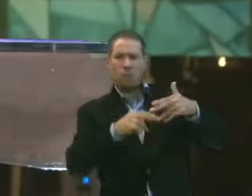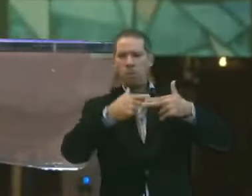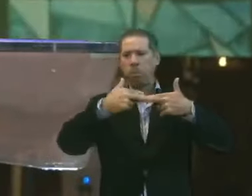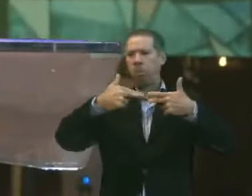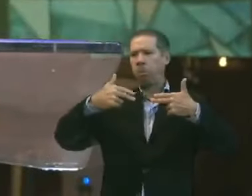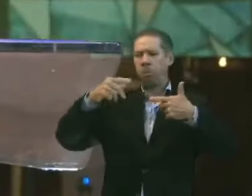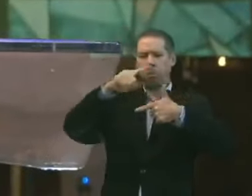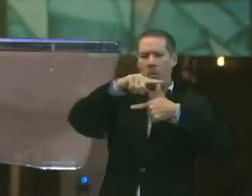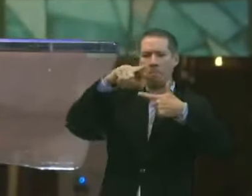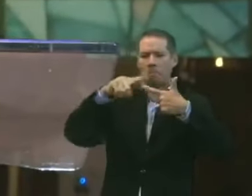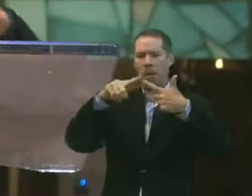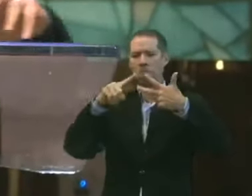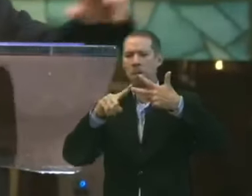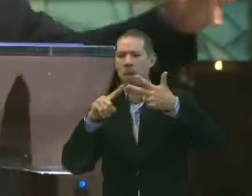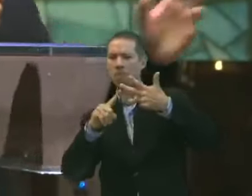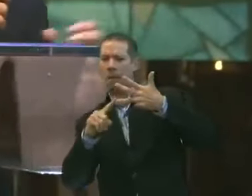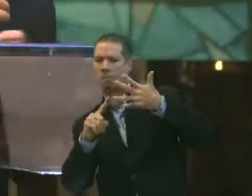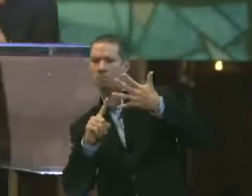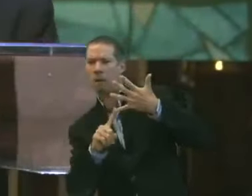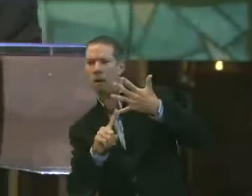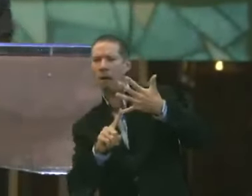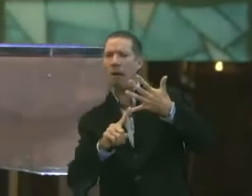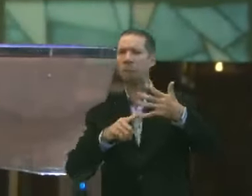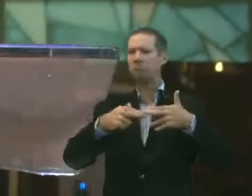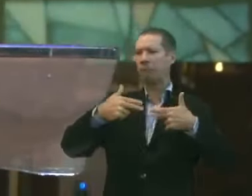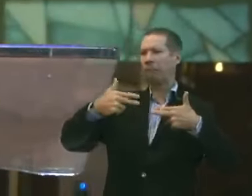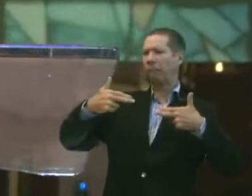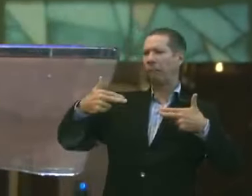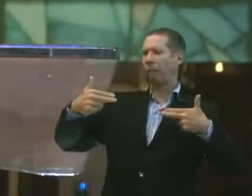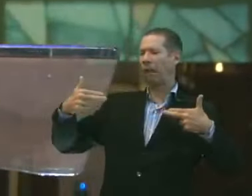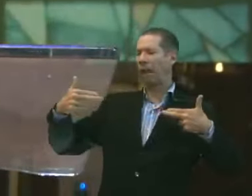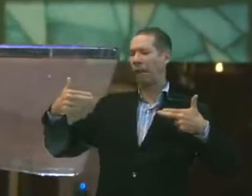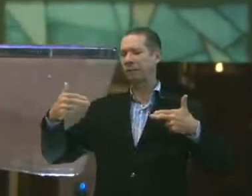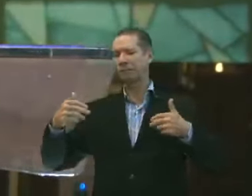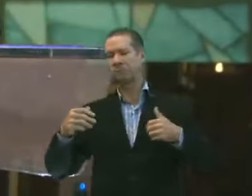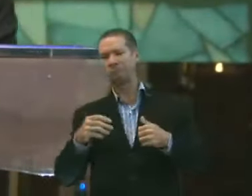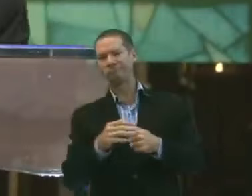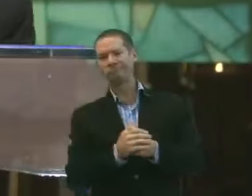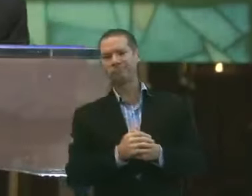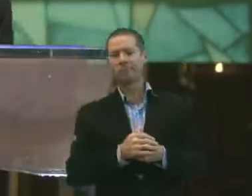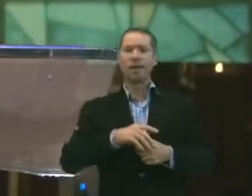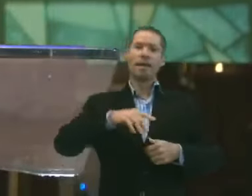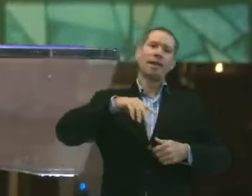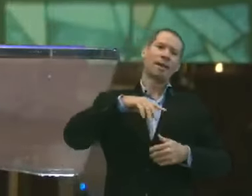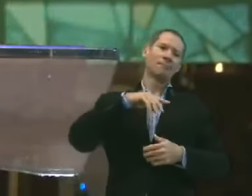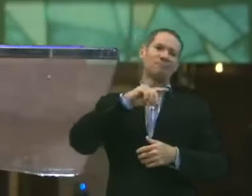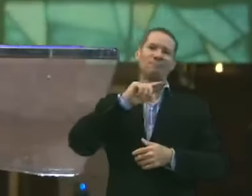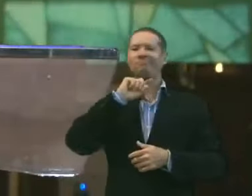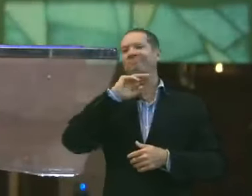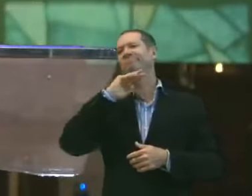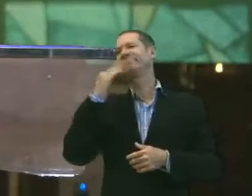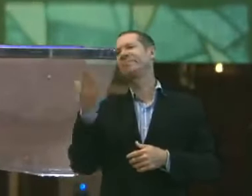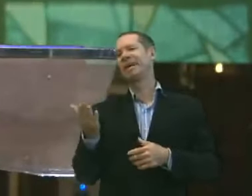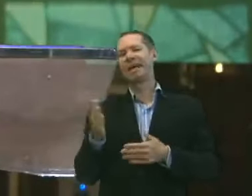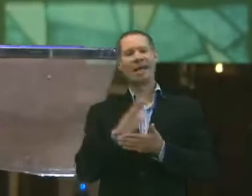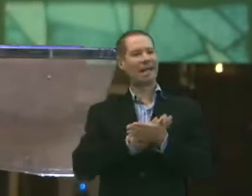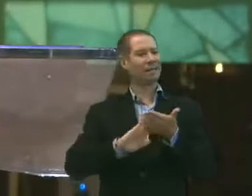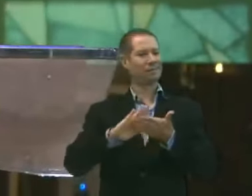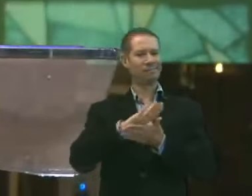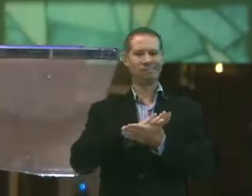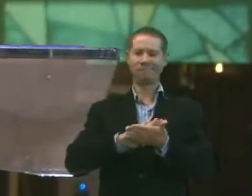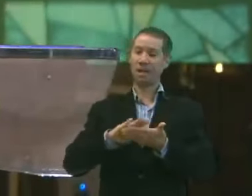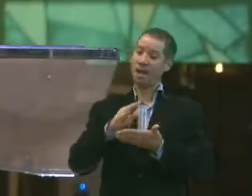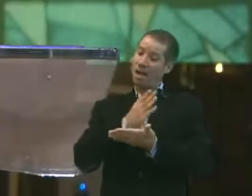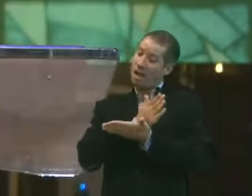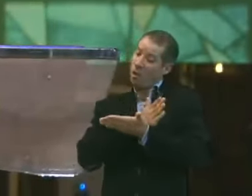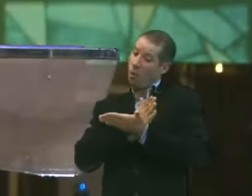método aquele. Palácios mentais e não sei o que. E aqui e lá. Não adiantava. Não lembrava. E aí